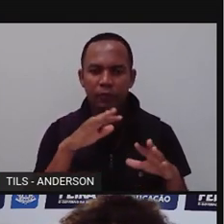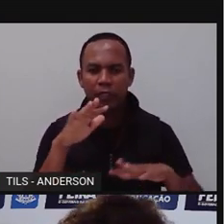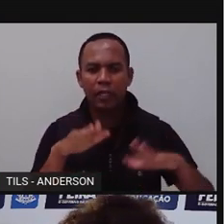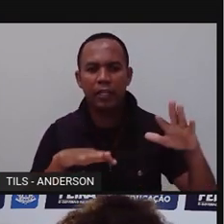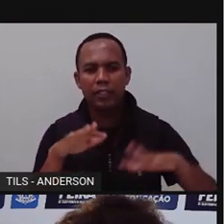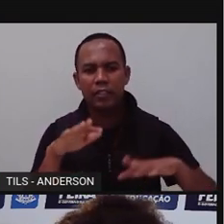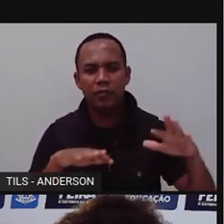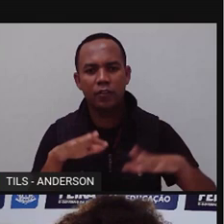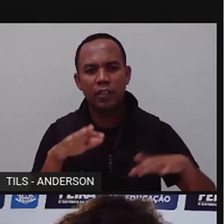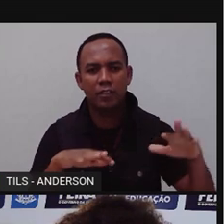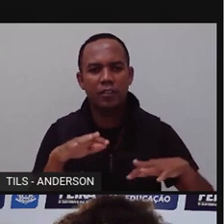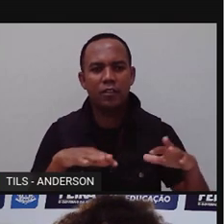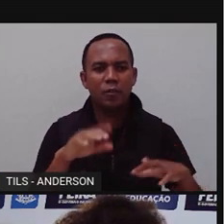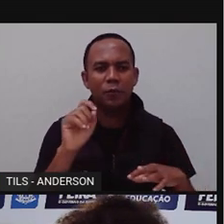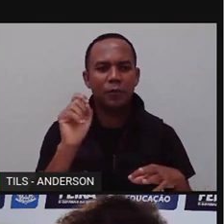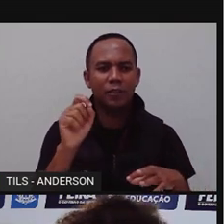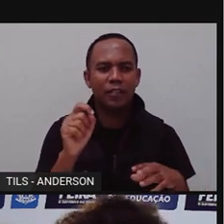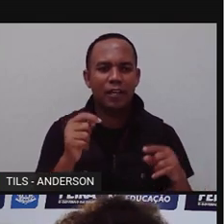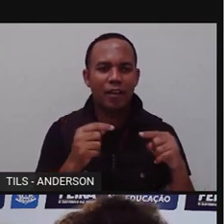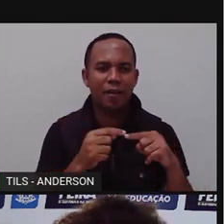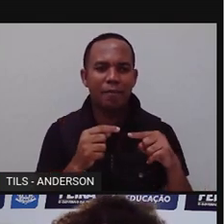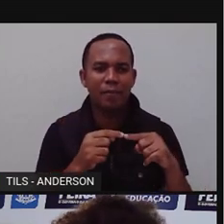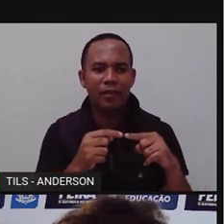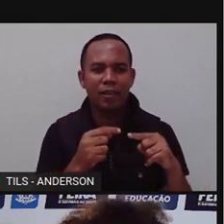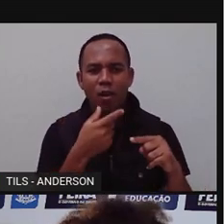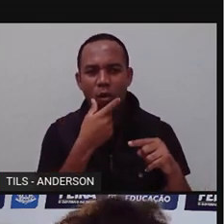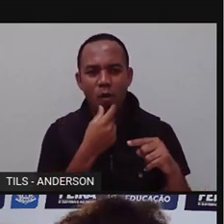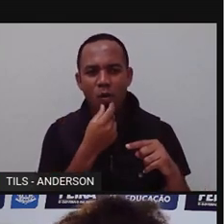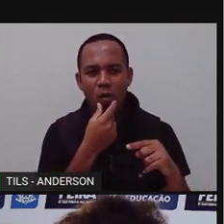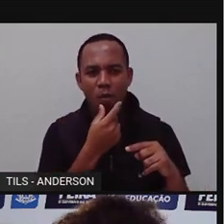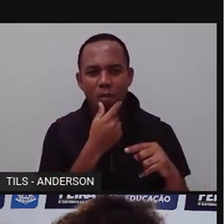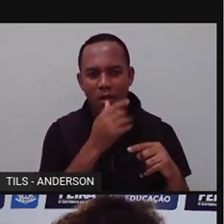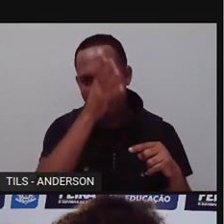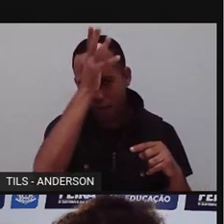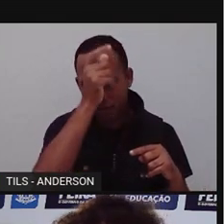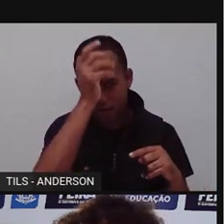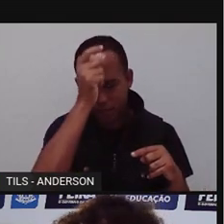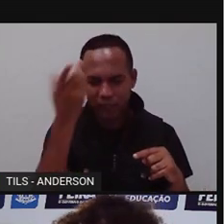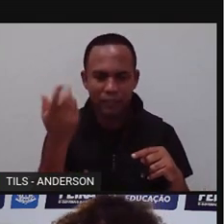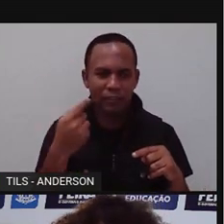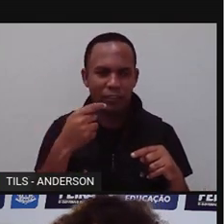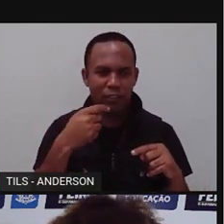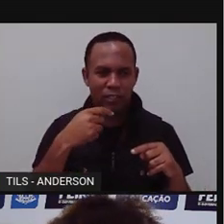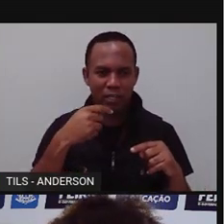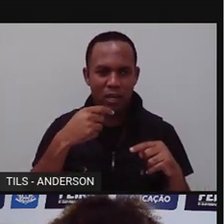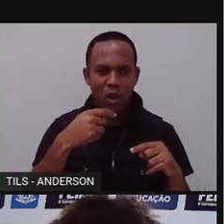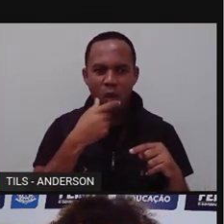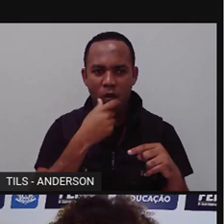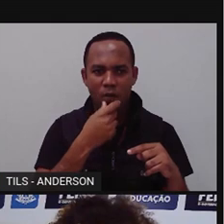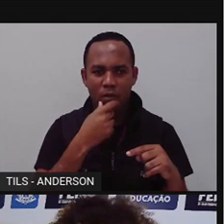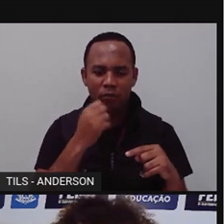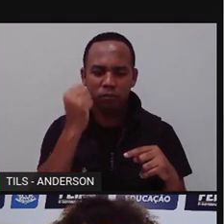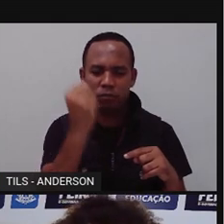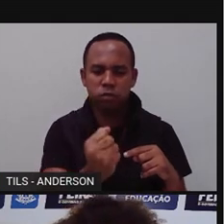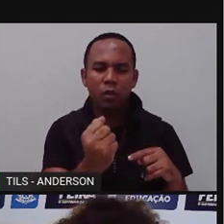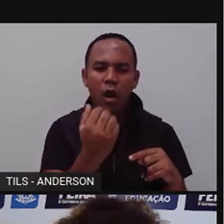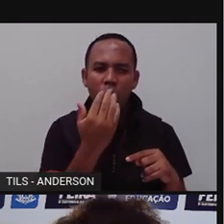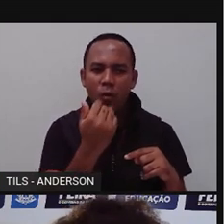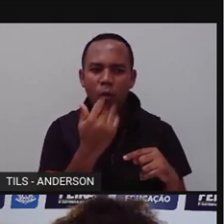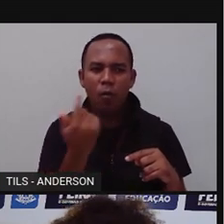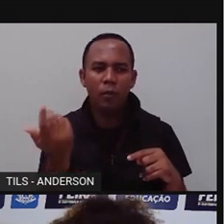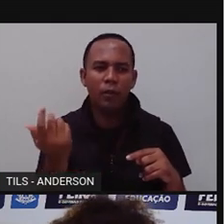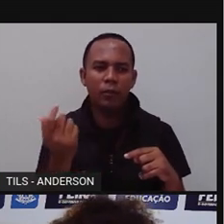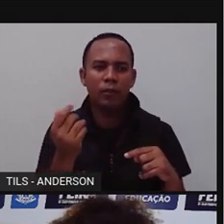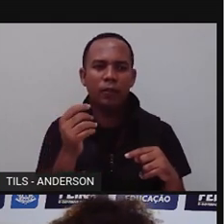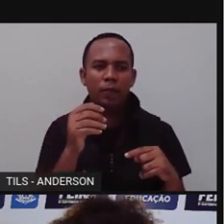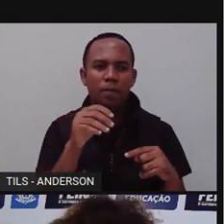o quê? O homem e a galinha. O que acontece com a galinha? Ela acaba sendo digerida, qual é a comida por nós. O pato,